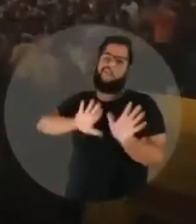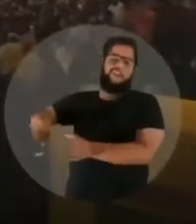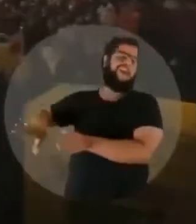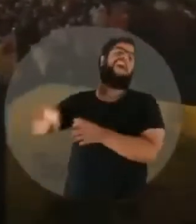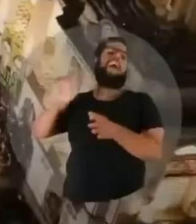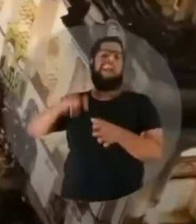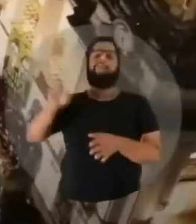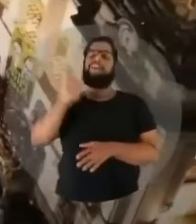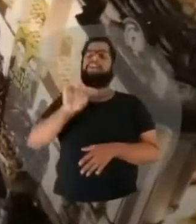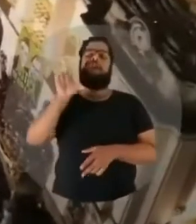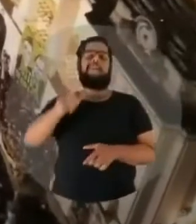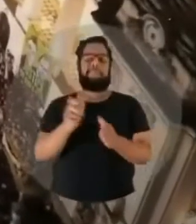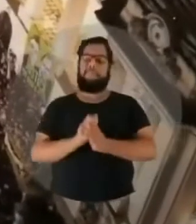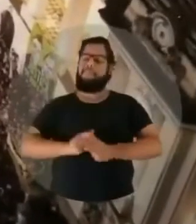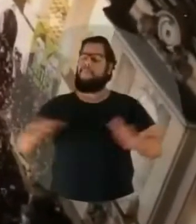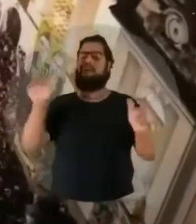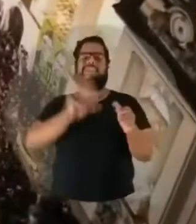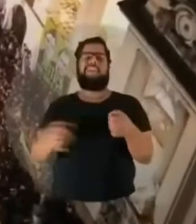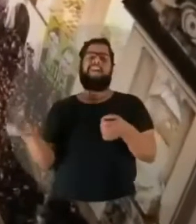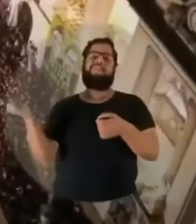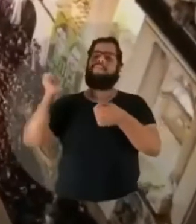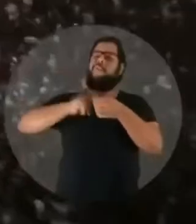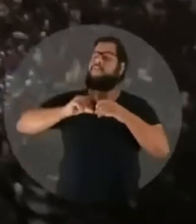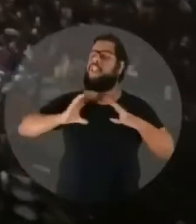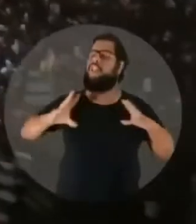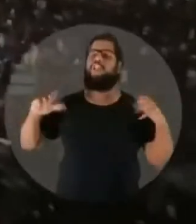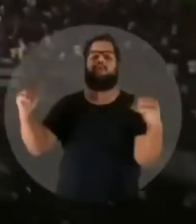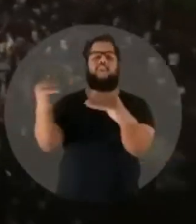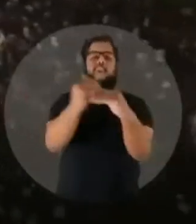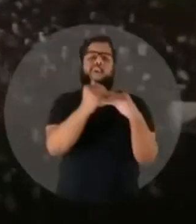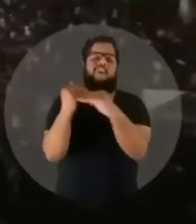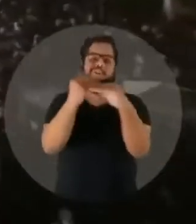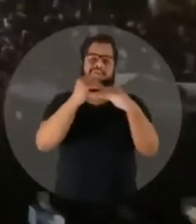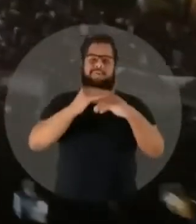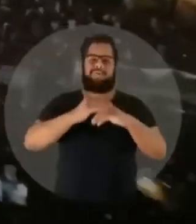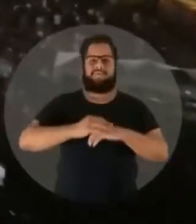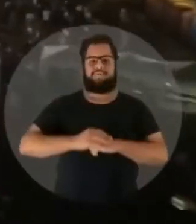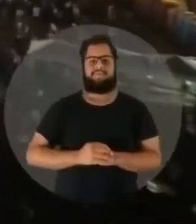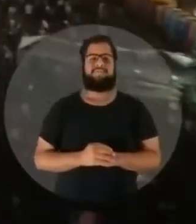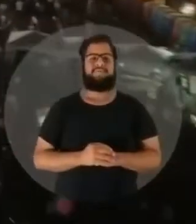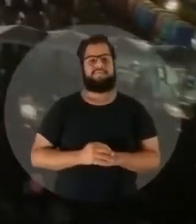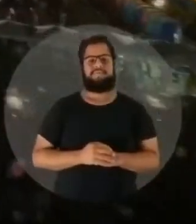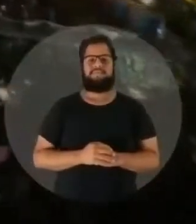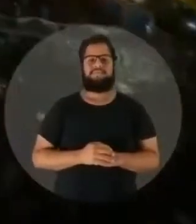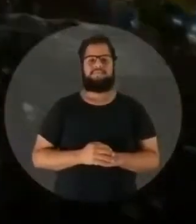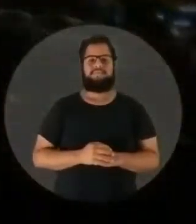Esse Brasil é maioria. E vai voltar a ser de todos os brasileiros.